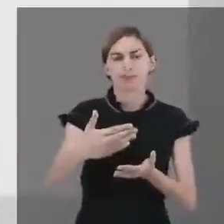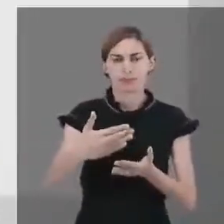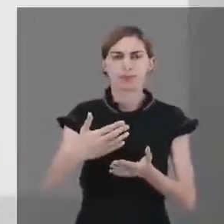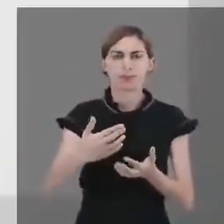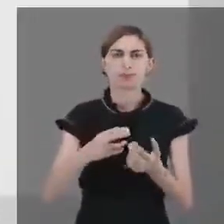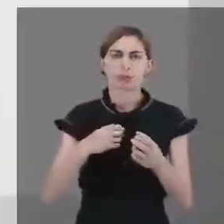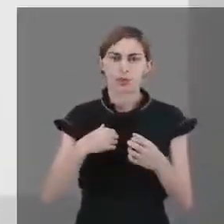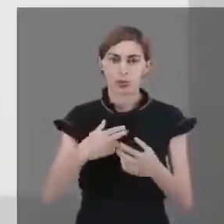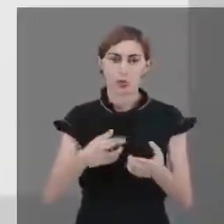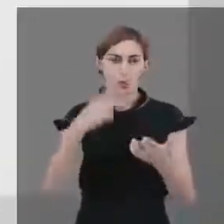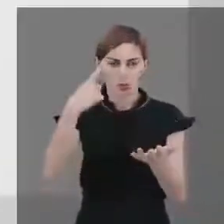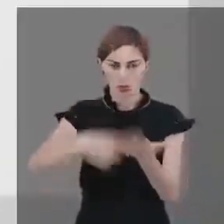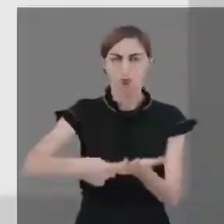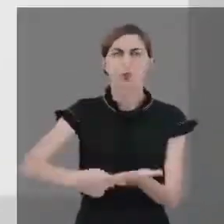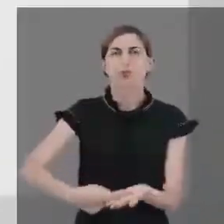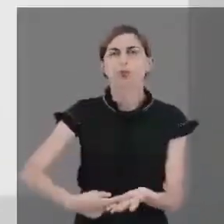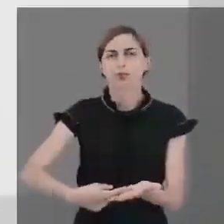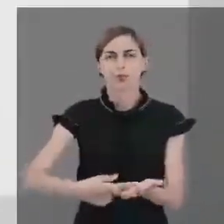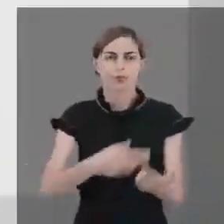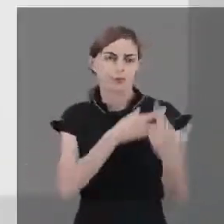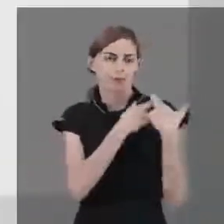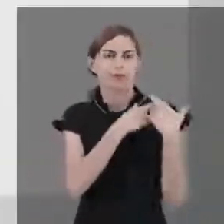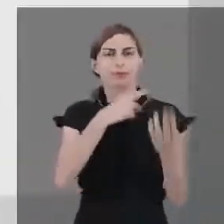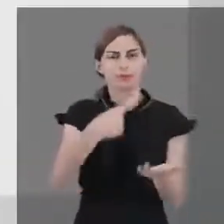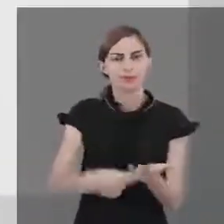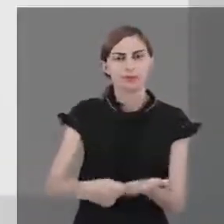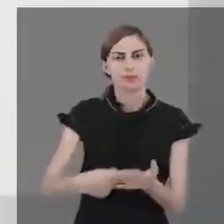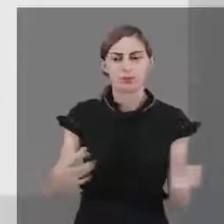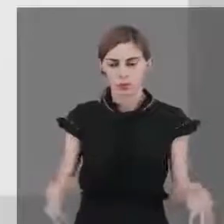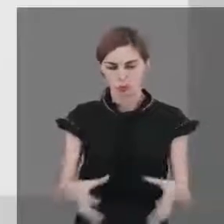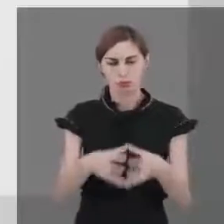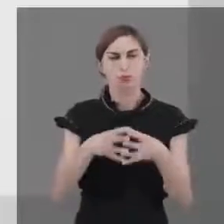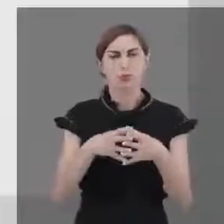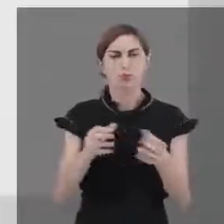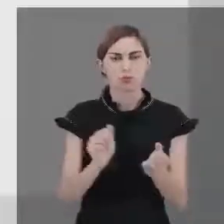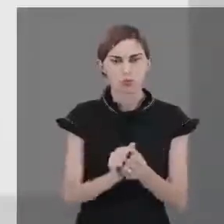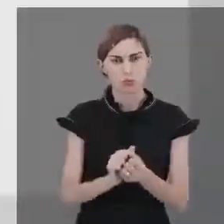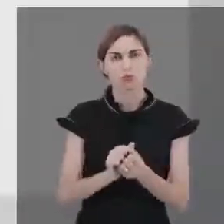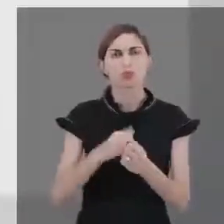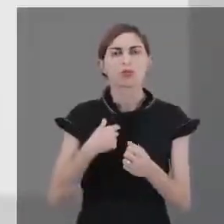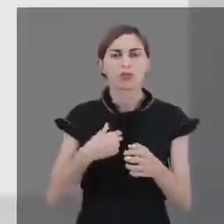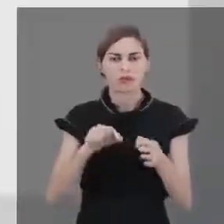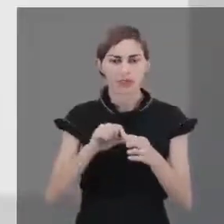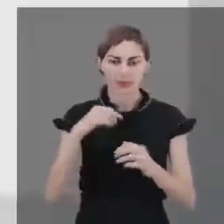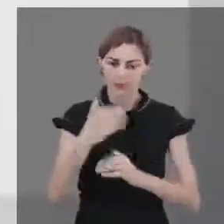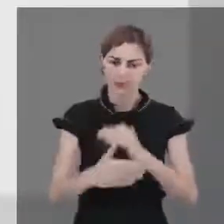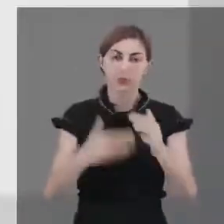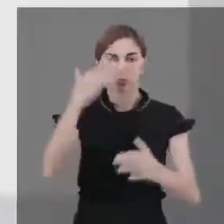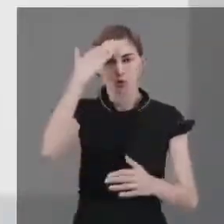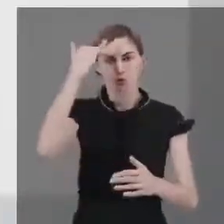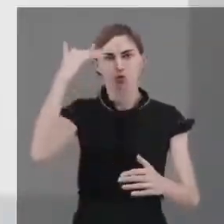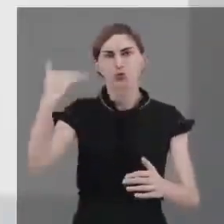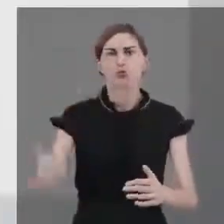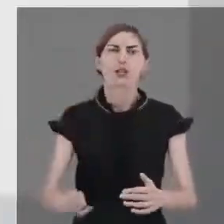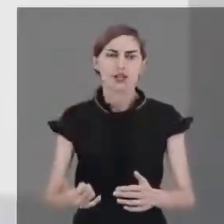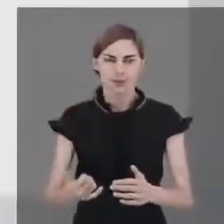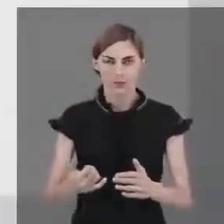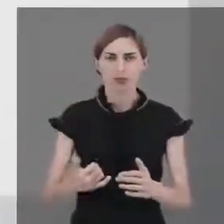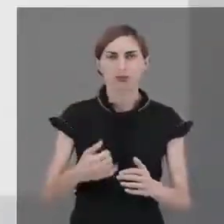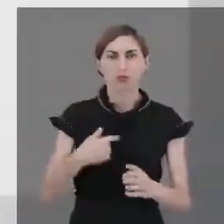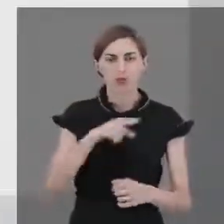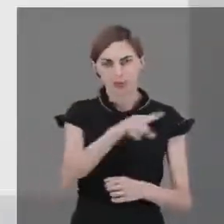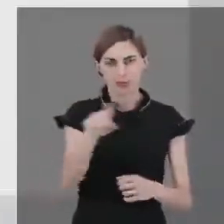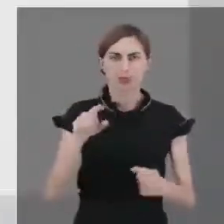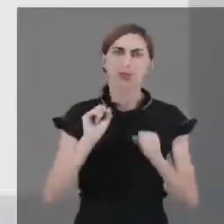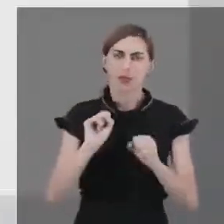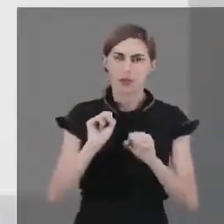assumam o compromisso, junto com o nosso time, de fazermos aí uma trajetória de sucesso e êxito. Vocês